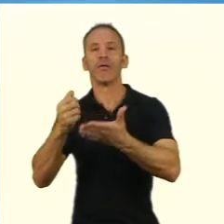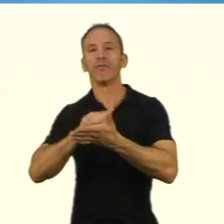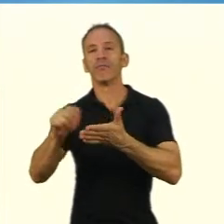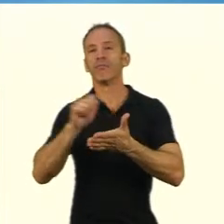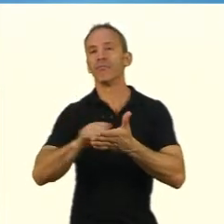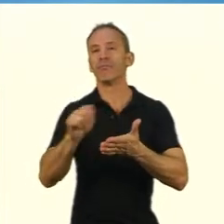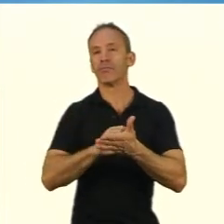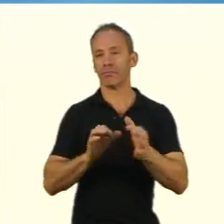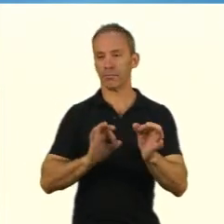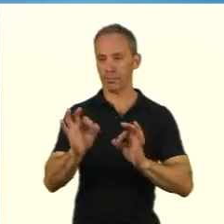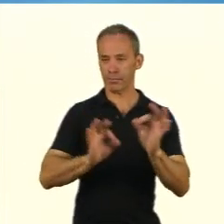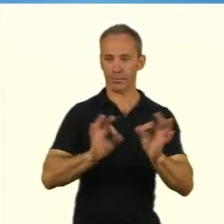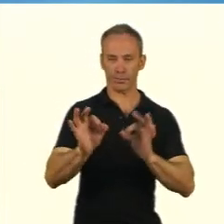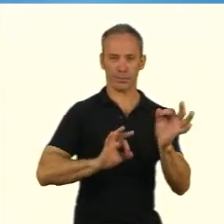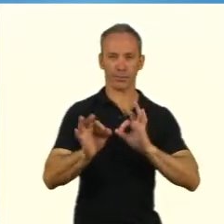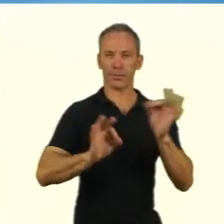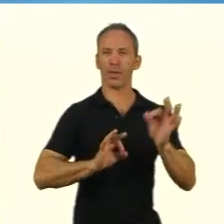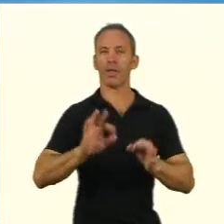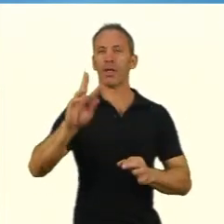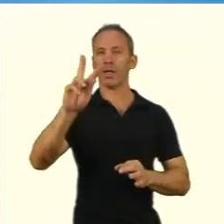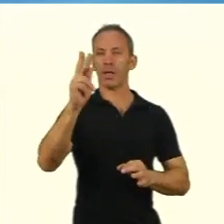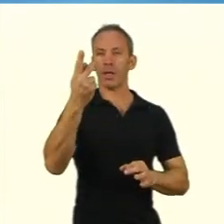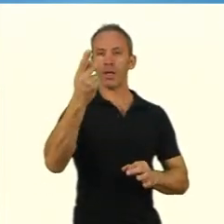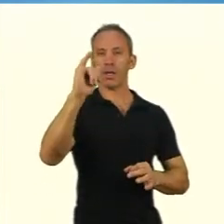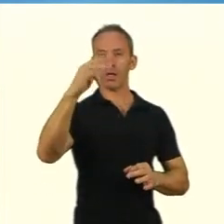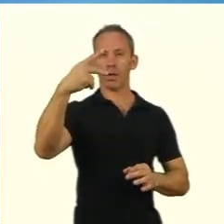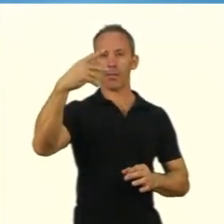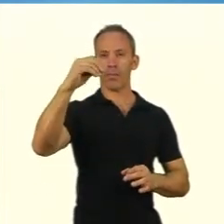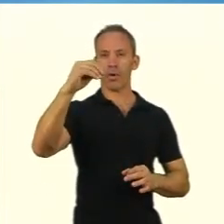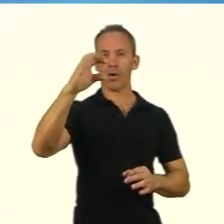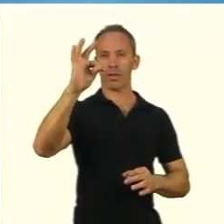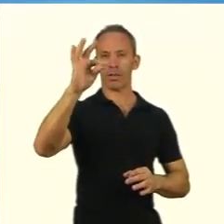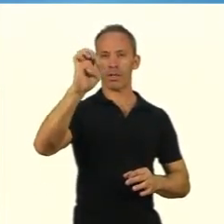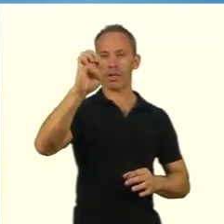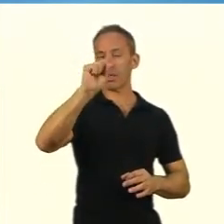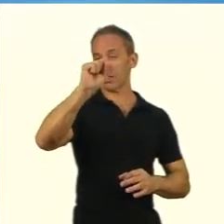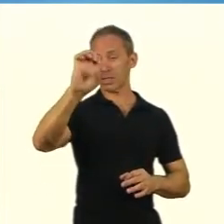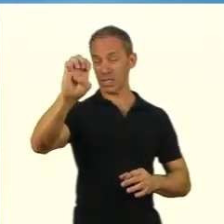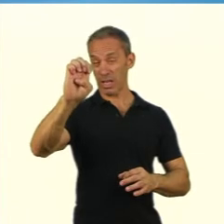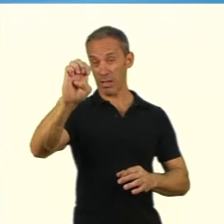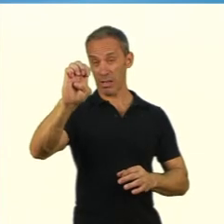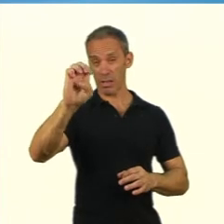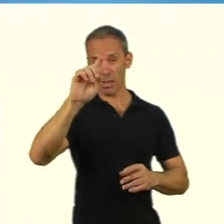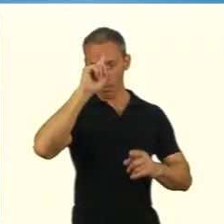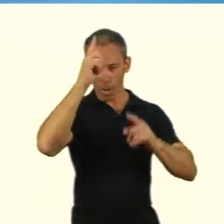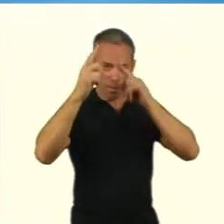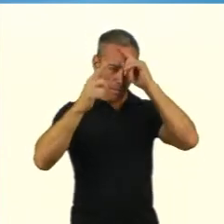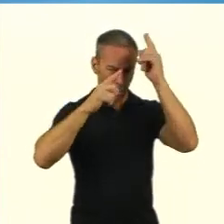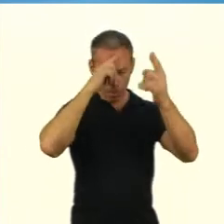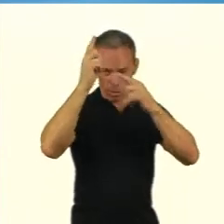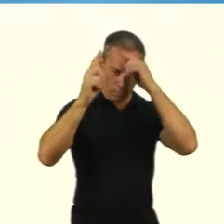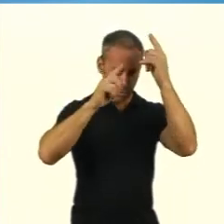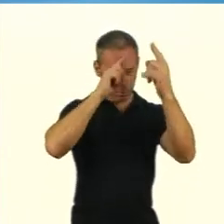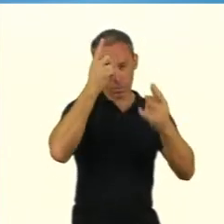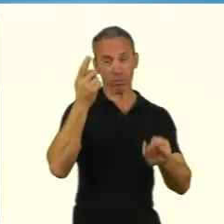grego, hipo, ou provisória, não é permanente, definitiva, até mesmo falsa.